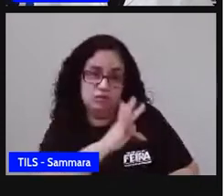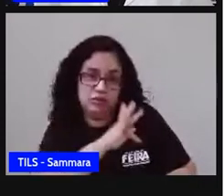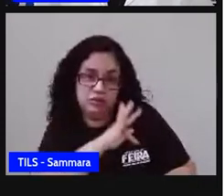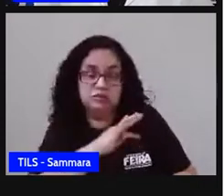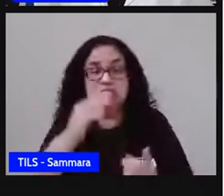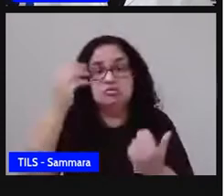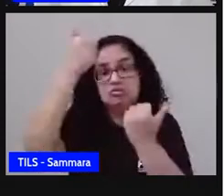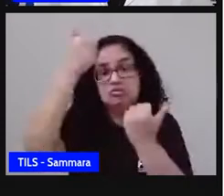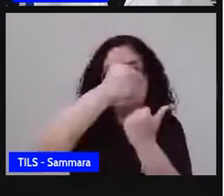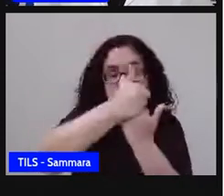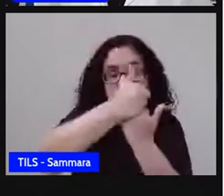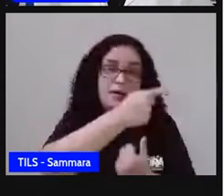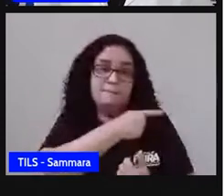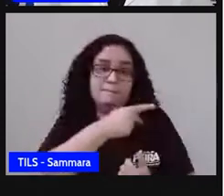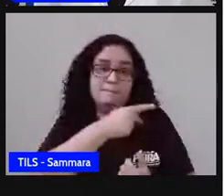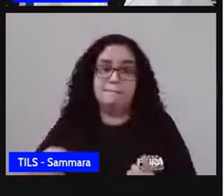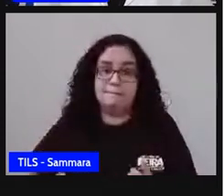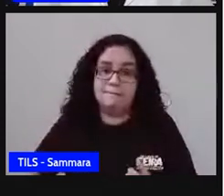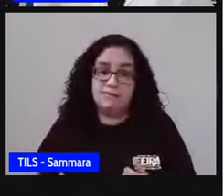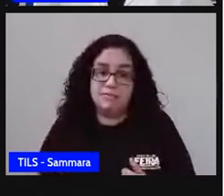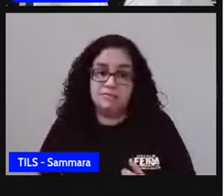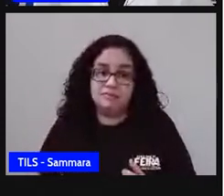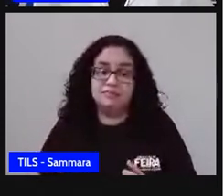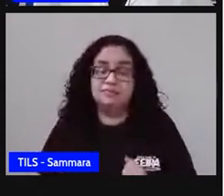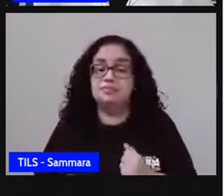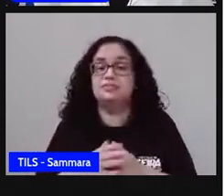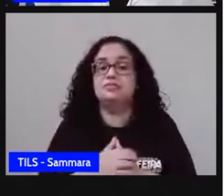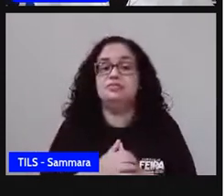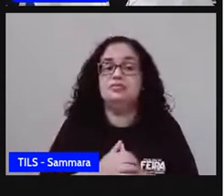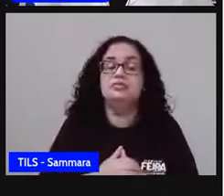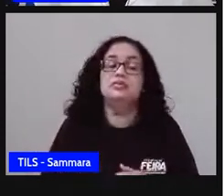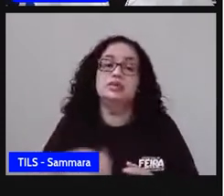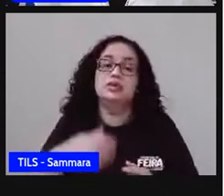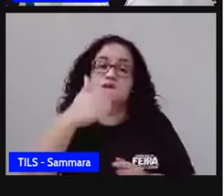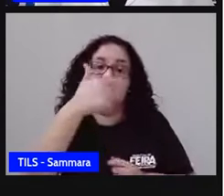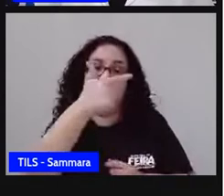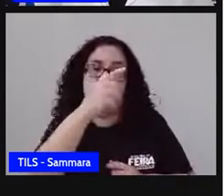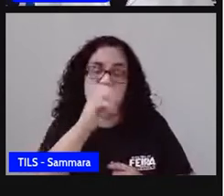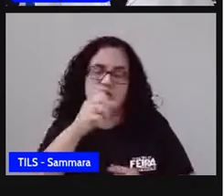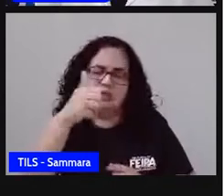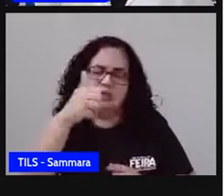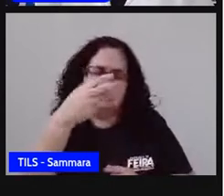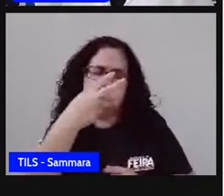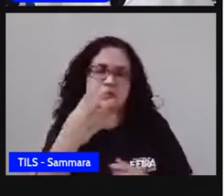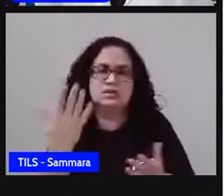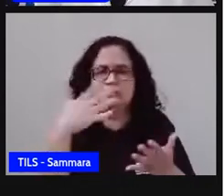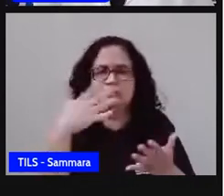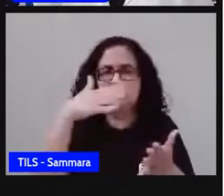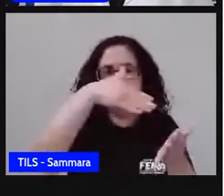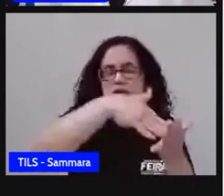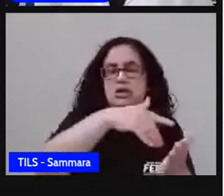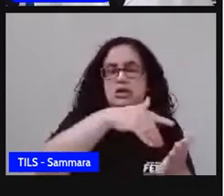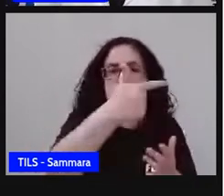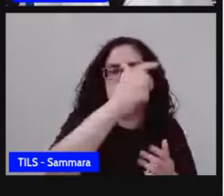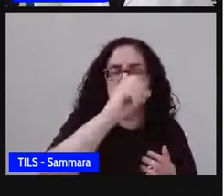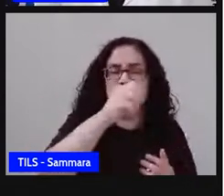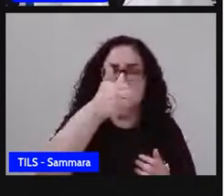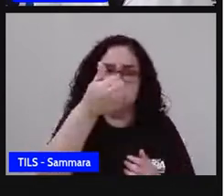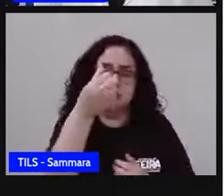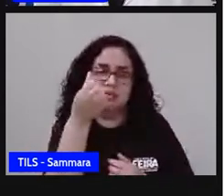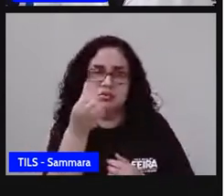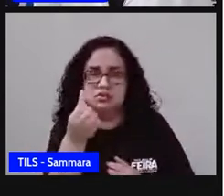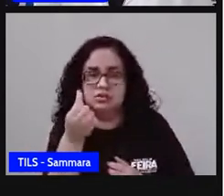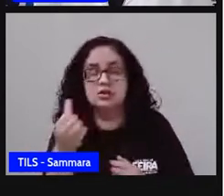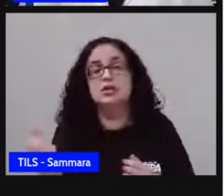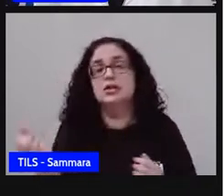acalentando o sonho de ser presidente da Unimed de Cuiabá. Nesse ar de 2013 a 2016, fui fazer um outro MBA